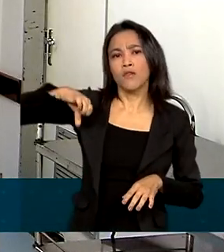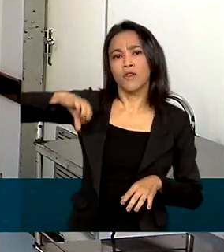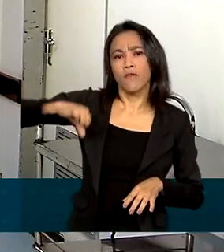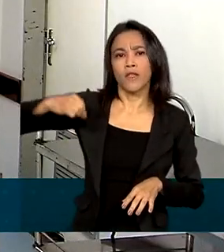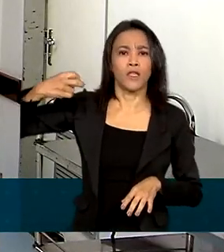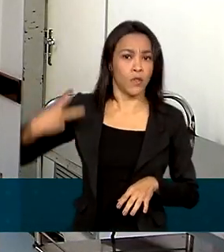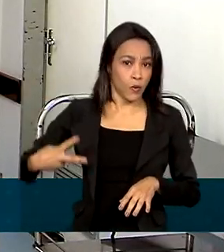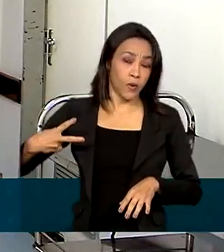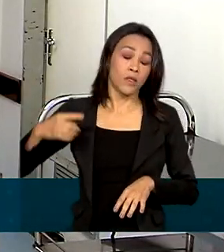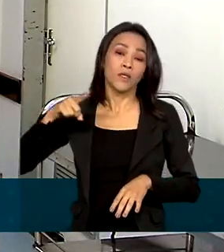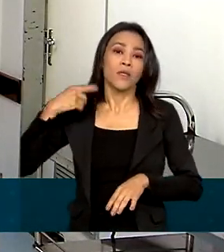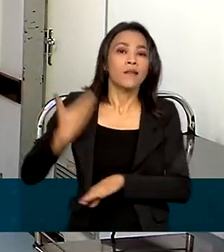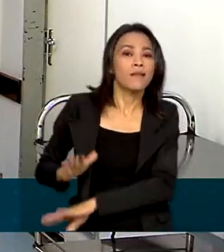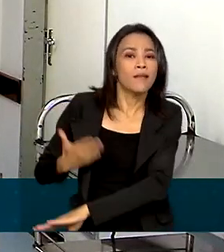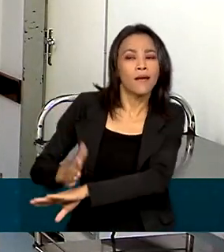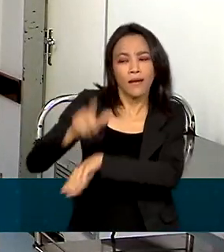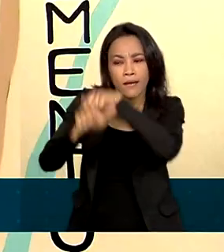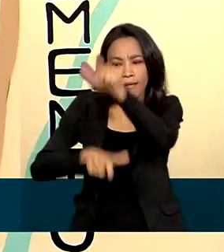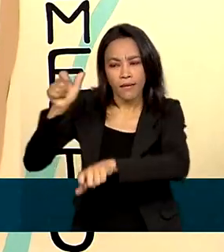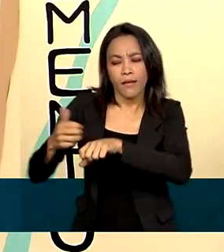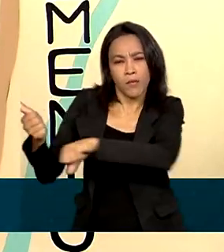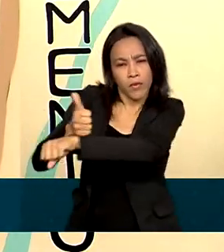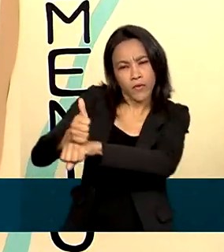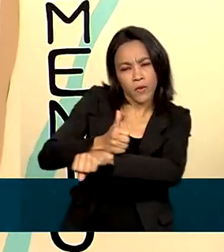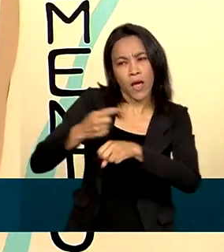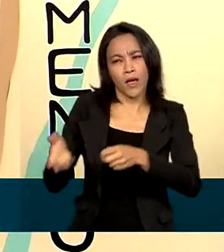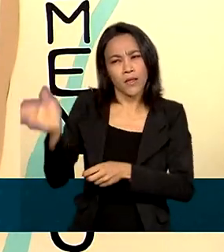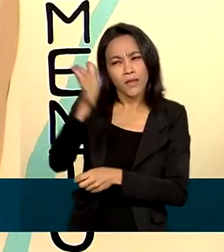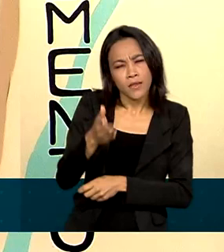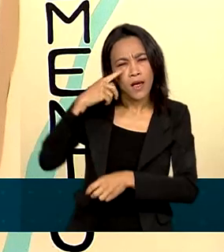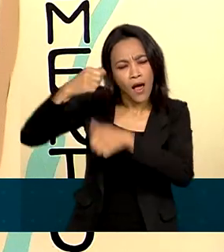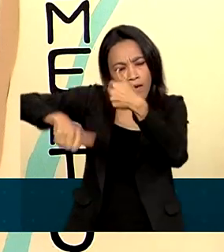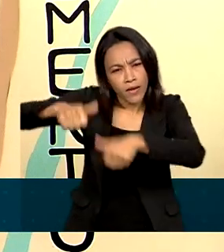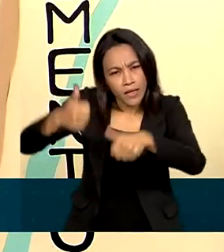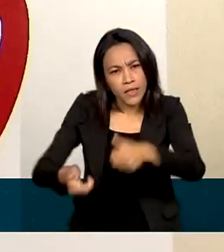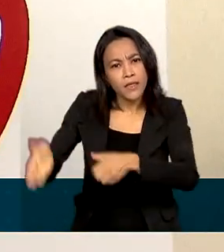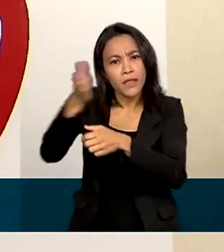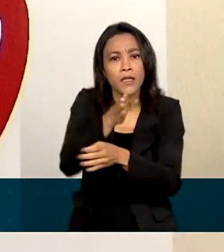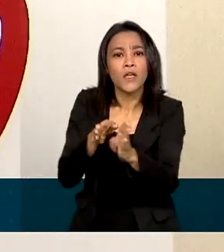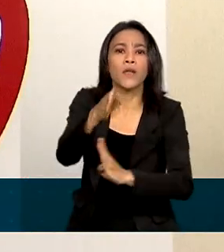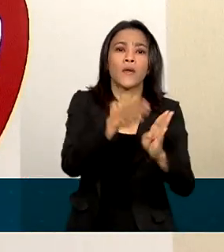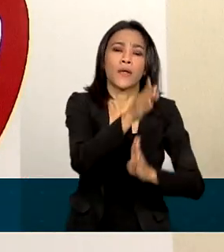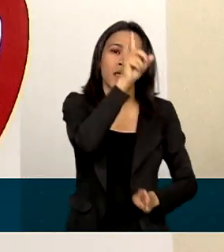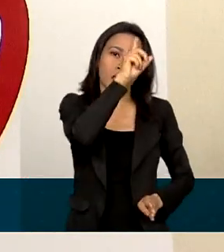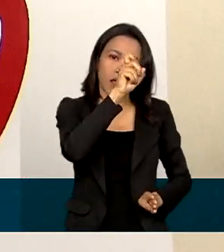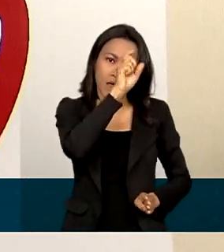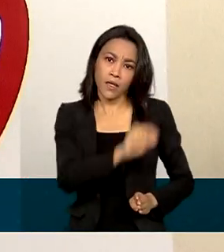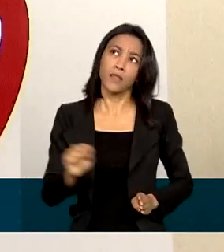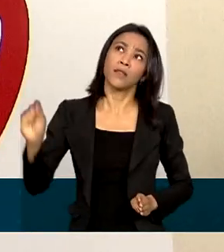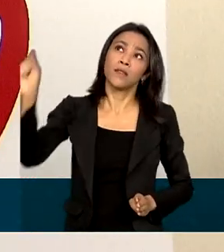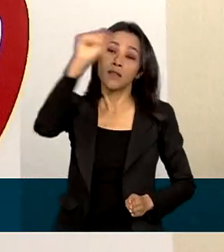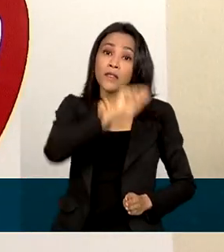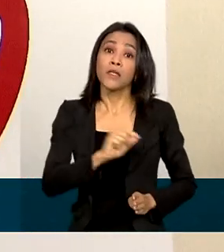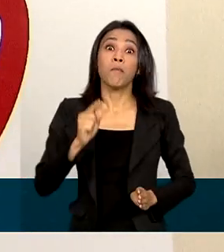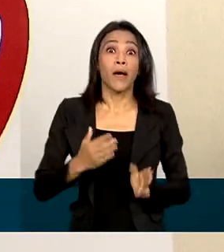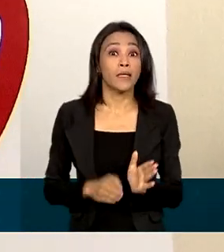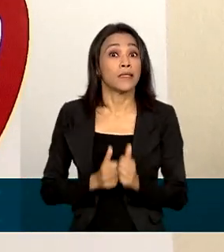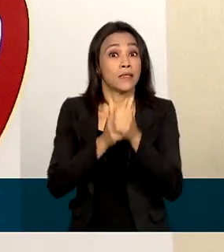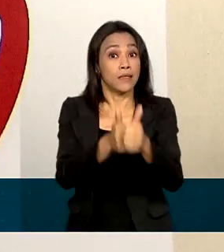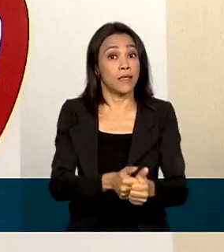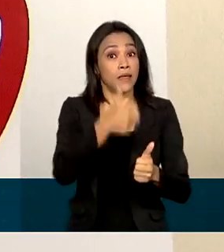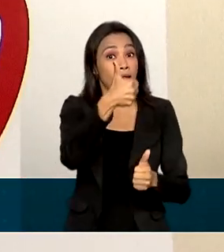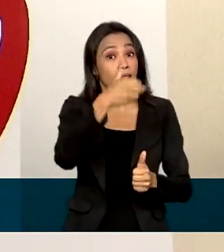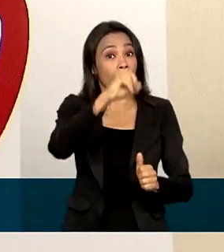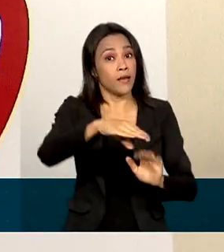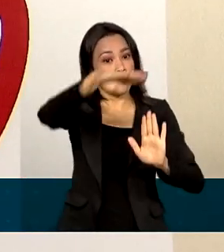capacita profissionais, faz avaliações e orienta as maternidades no cumprimento de dez passos para o